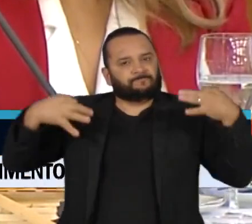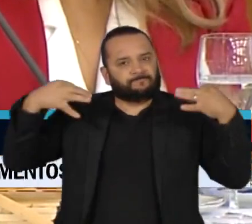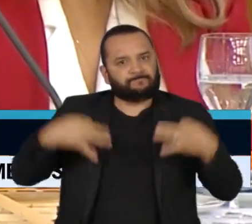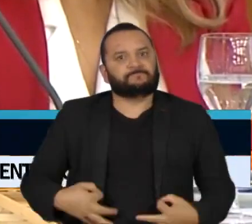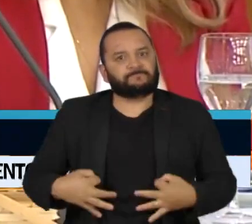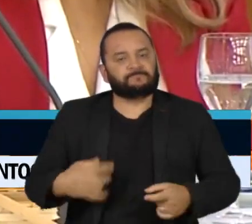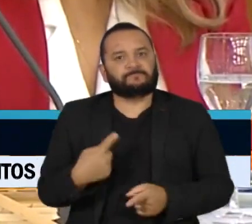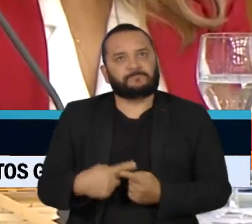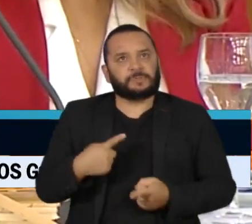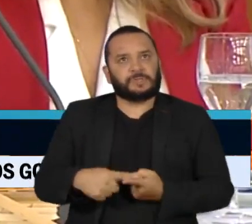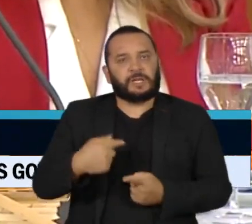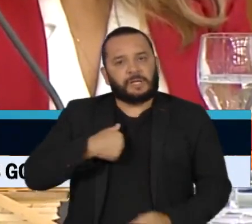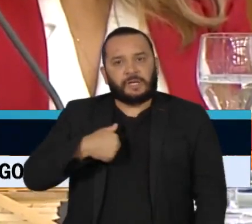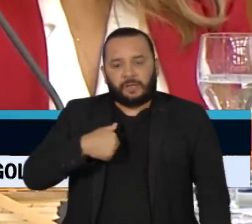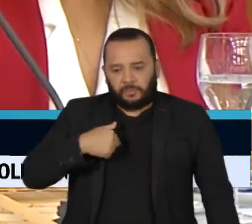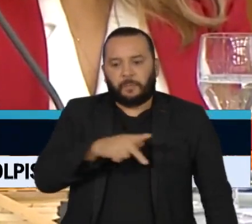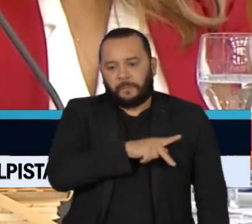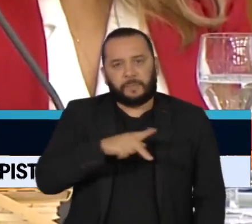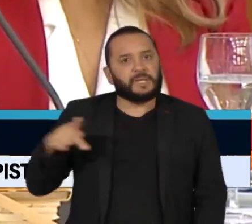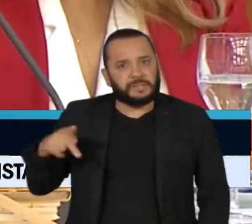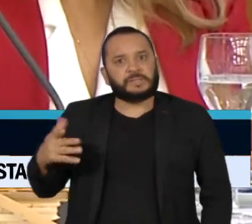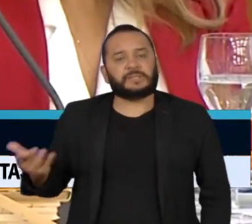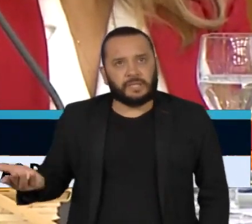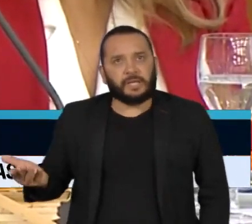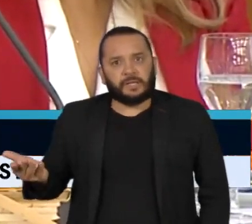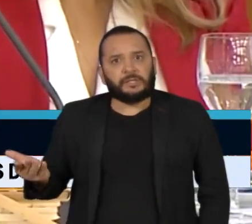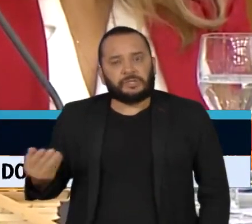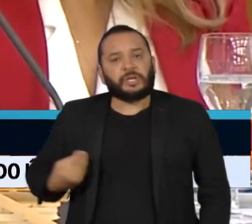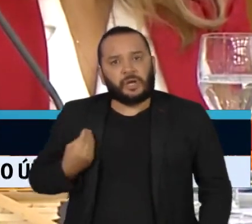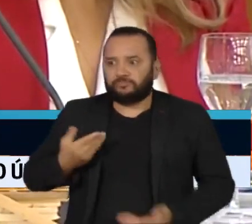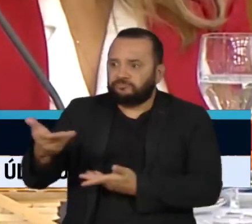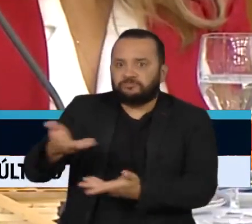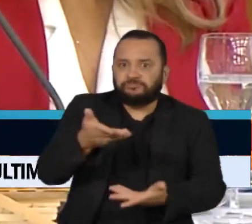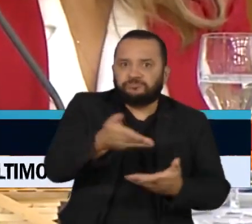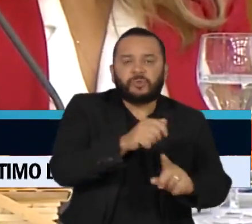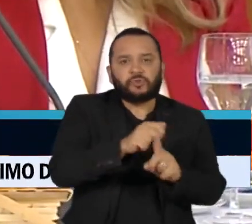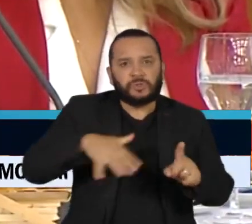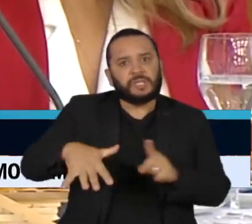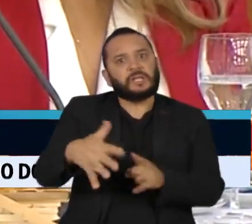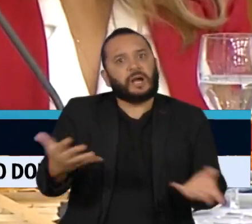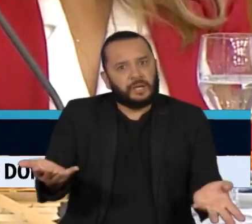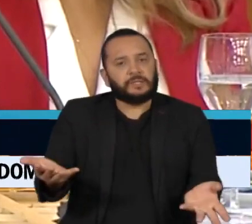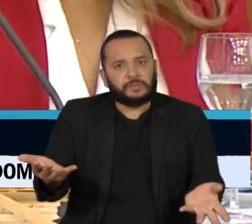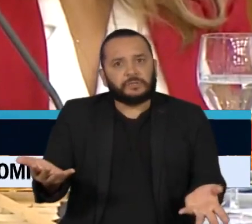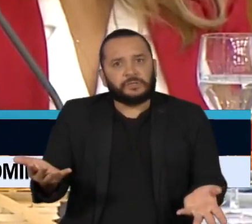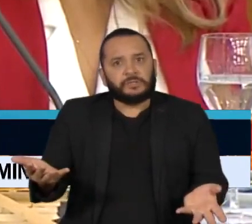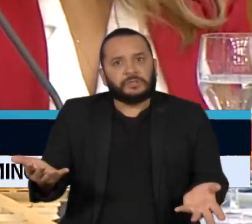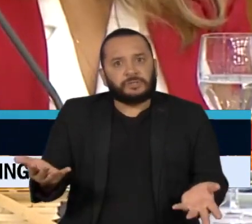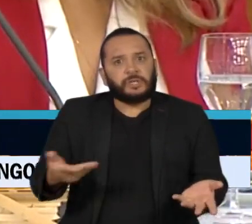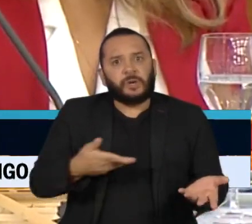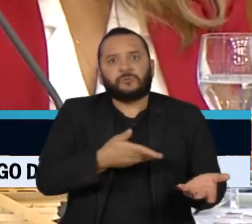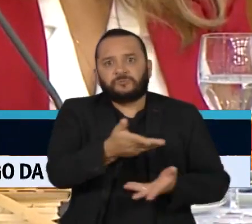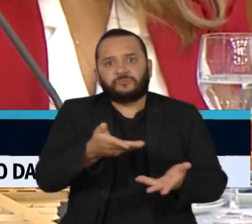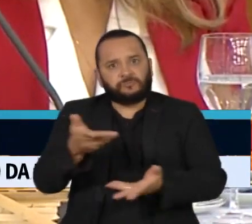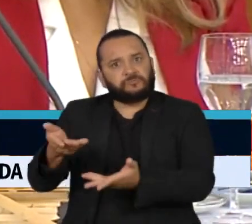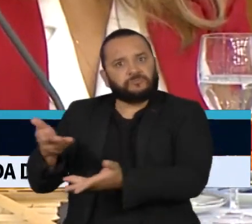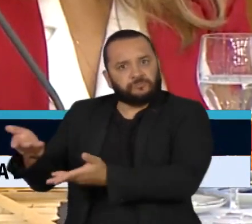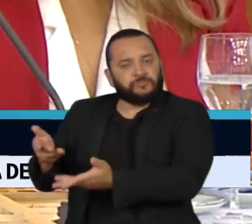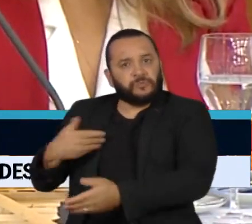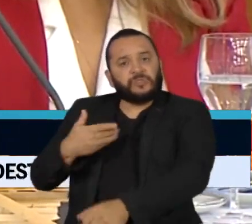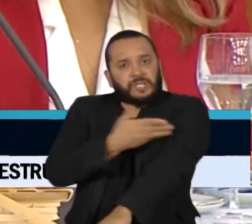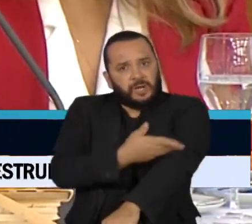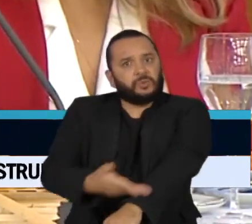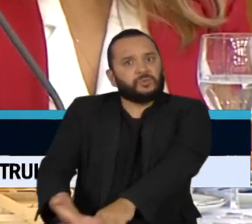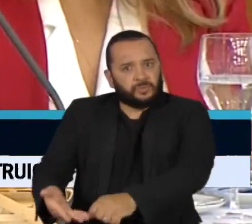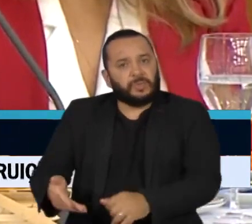república com maneira e convivência com a sociedade, com mais civilidade do que vocês estiveram acostumados